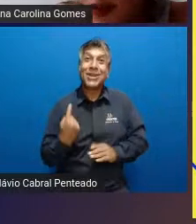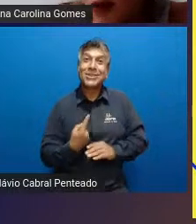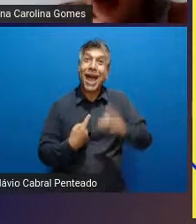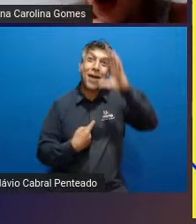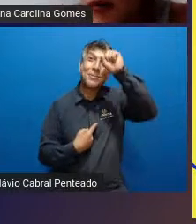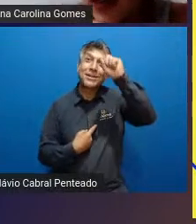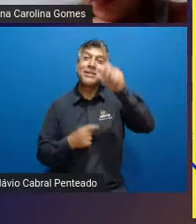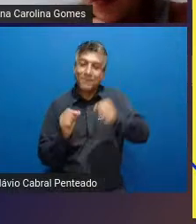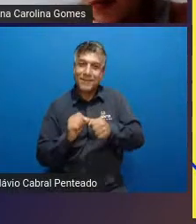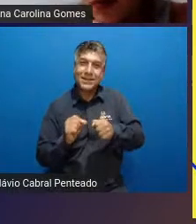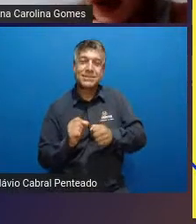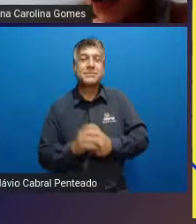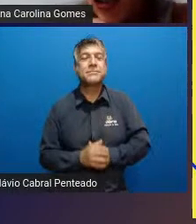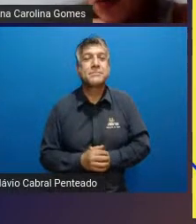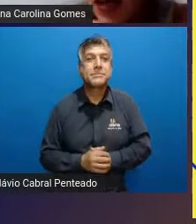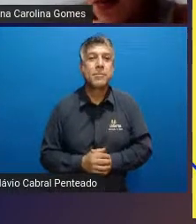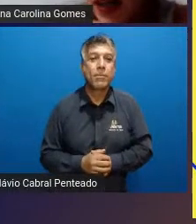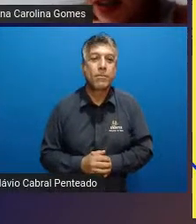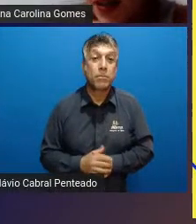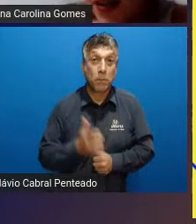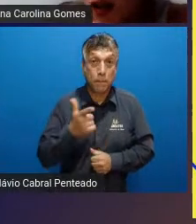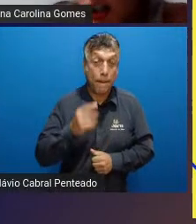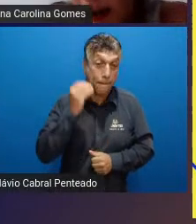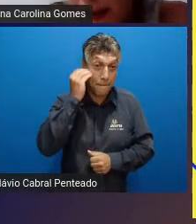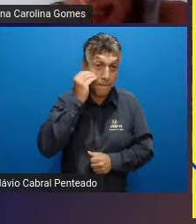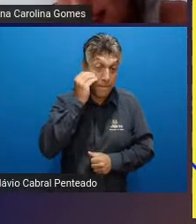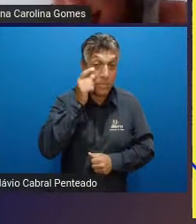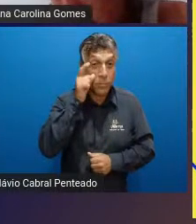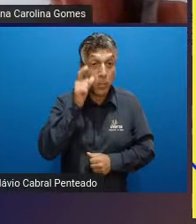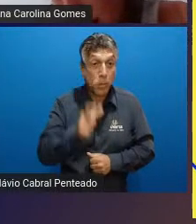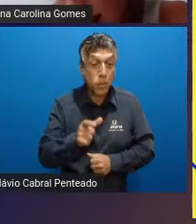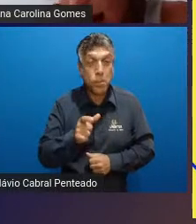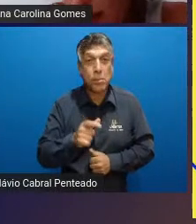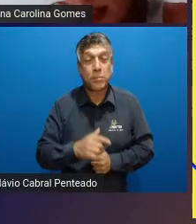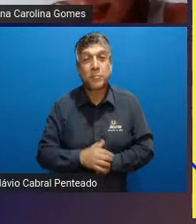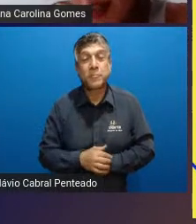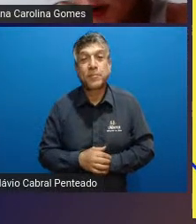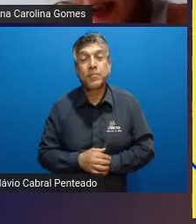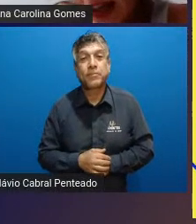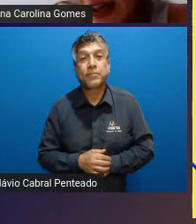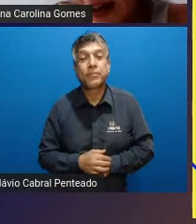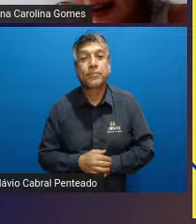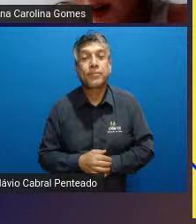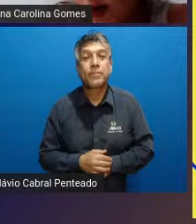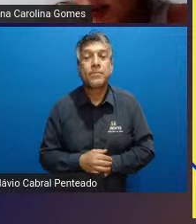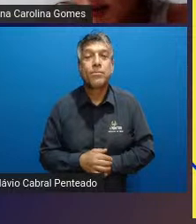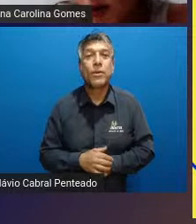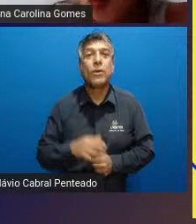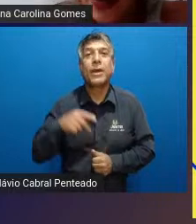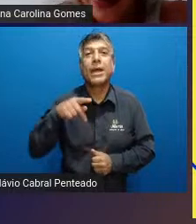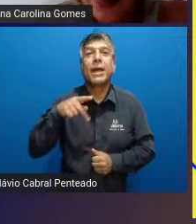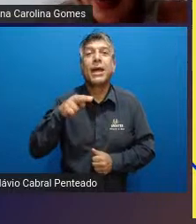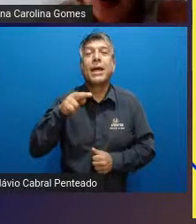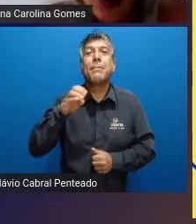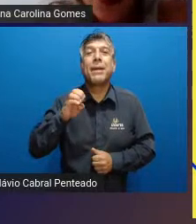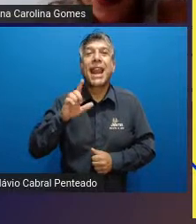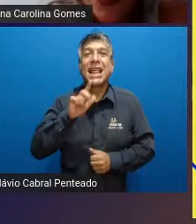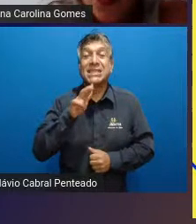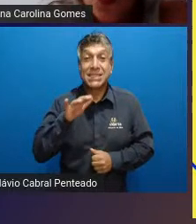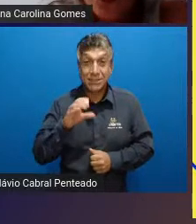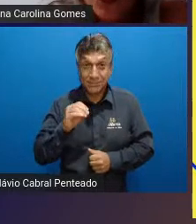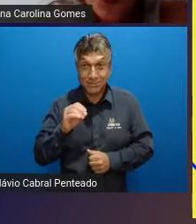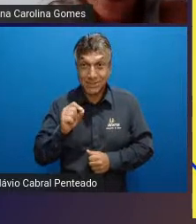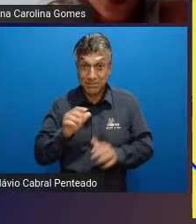uma outra prática também bem interessante é a preleção a preleção ela é quando os pais né em